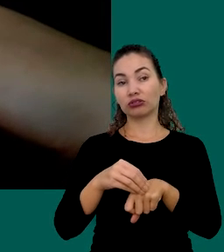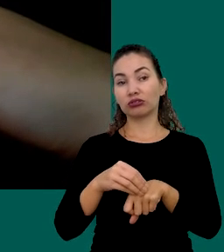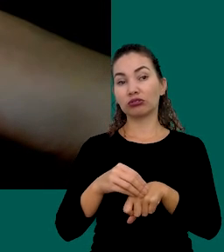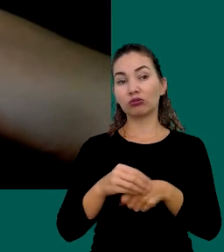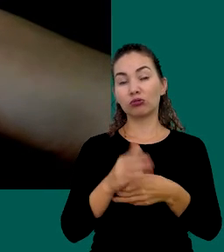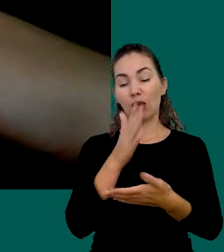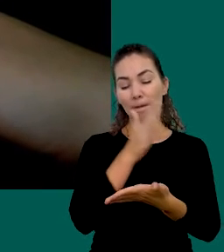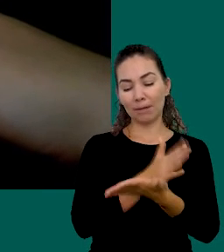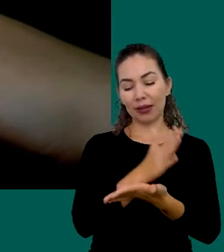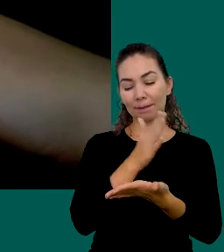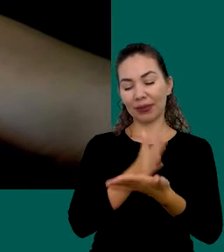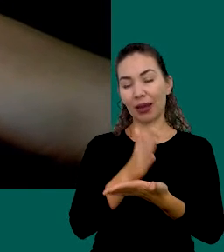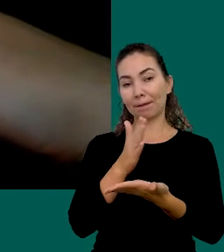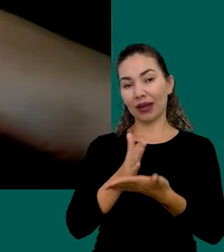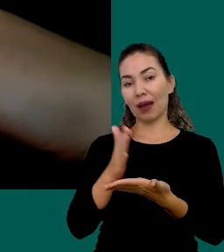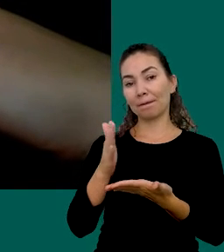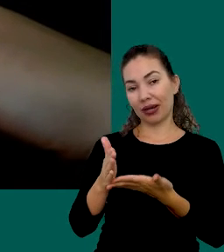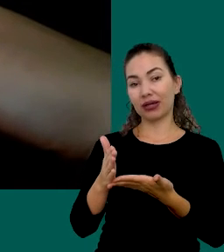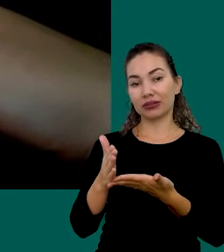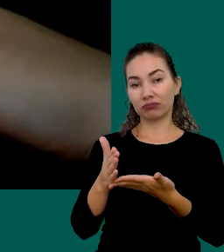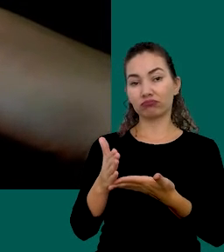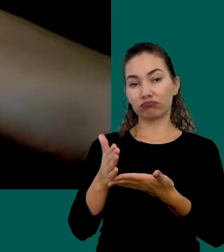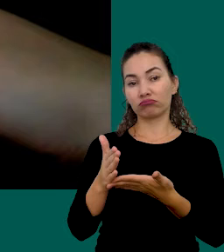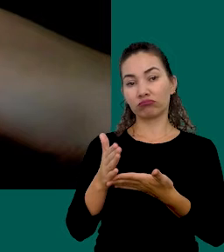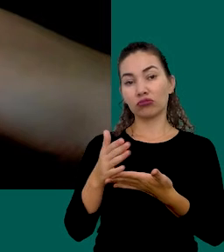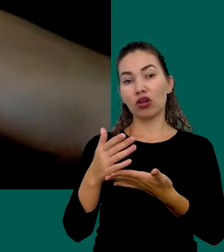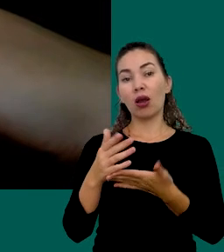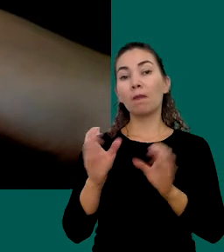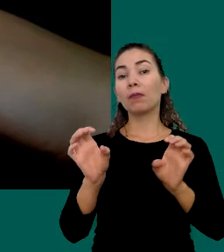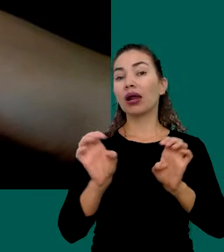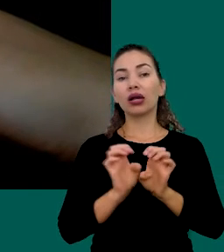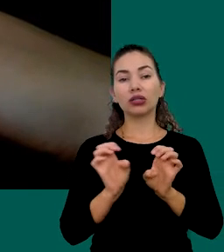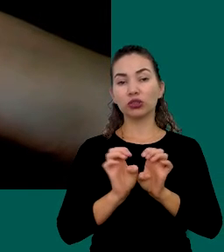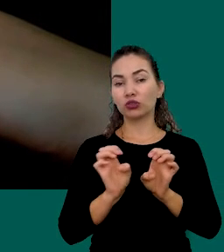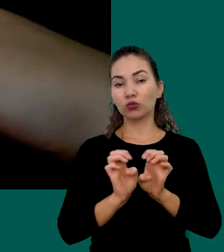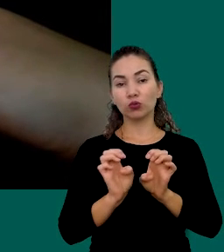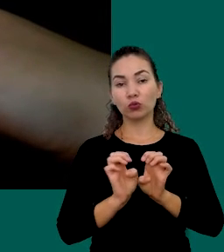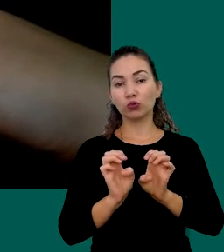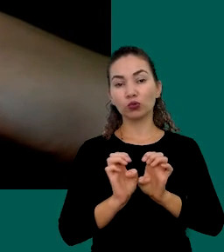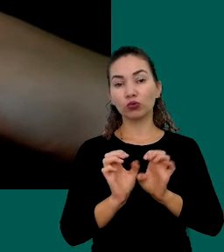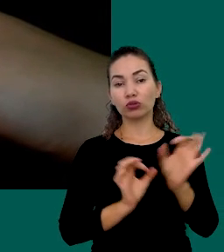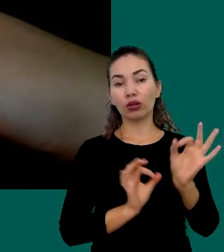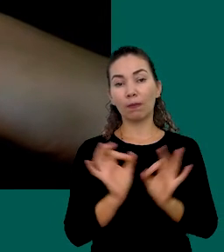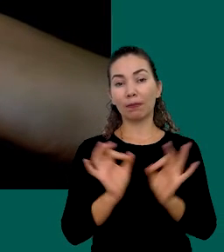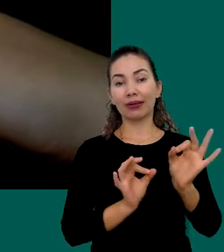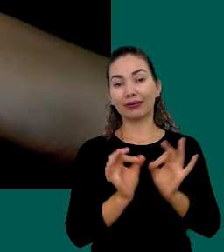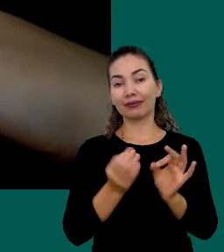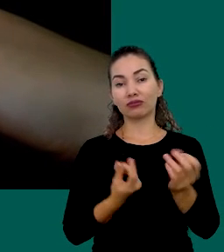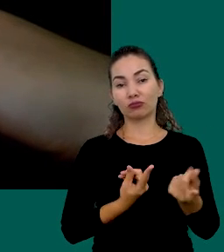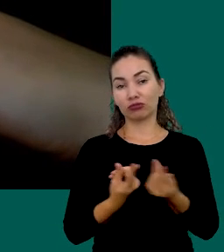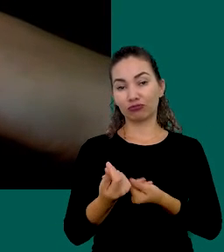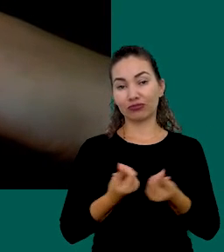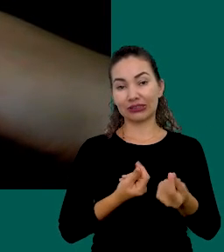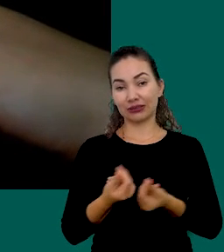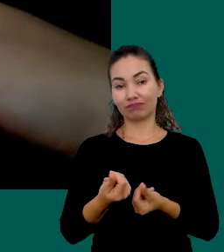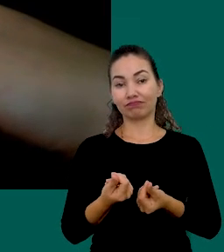A Passo Podemos Chamar Assim Para Estruturação Do Planejamento Financeiro